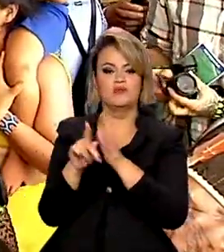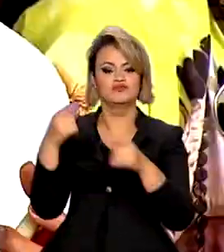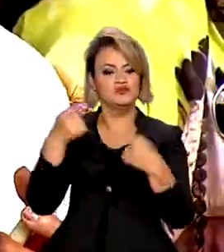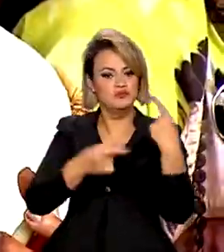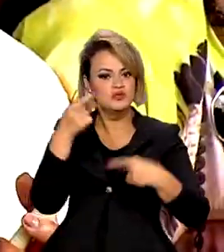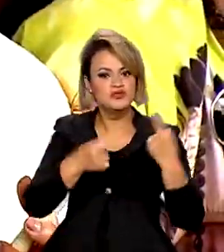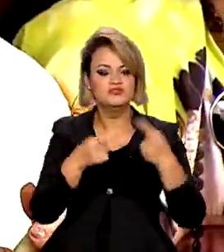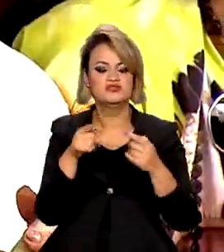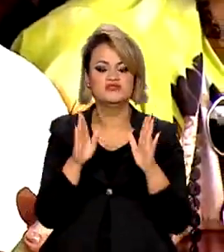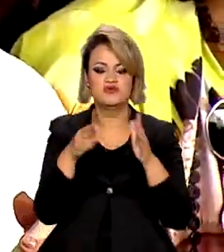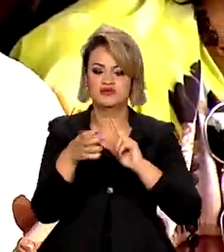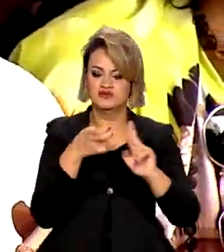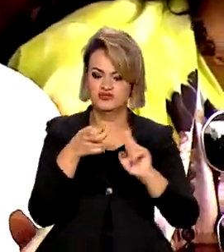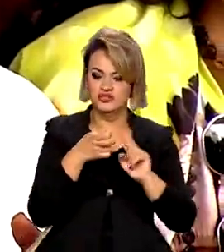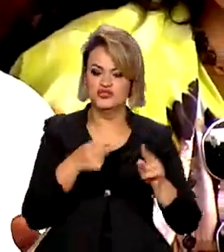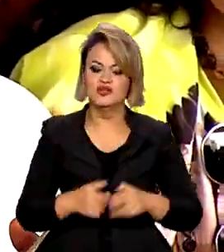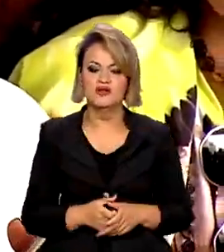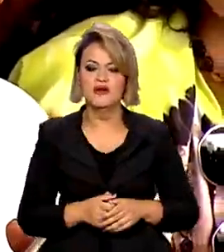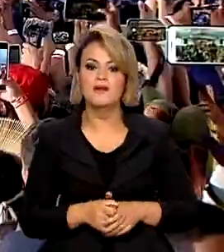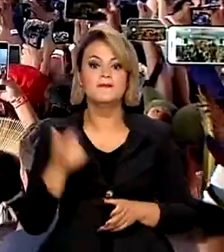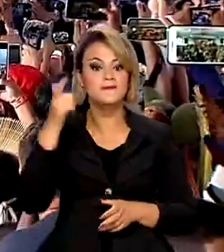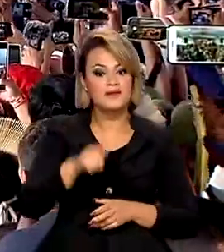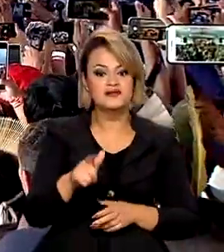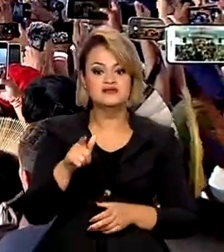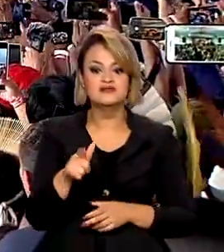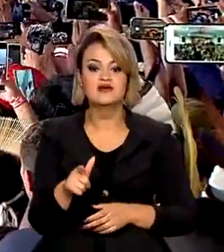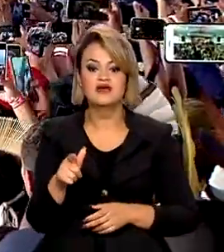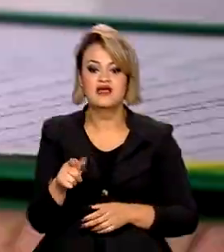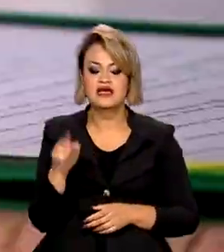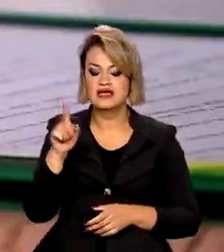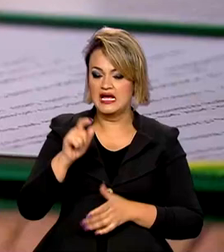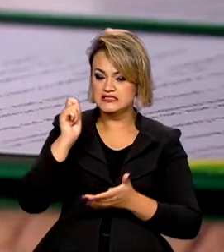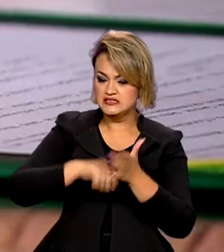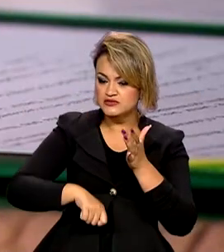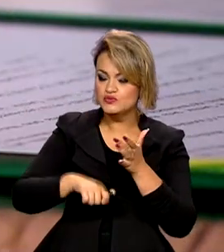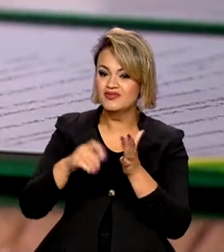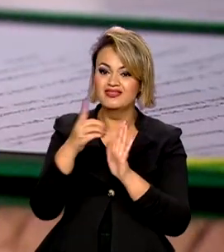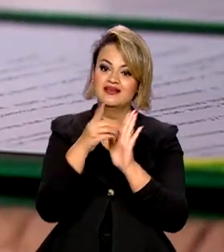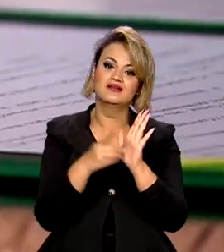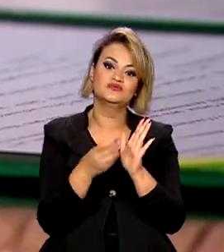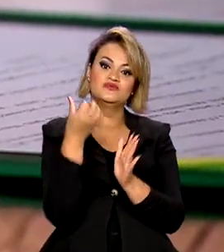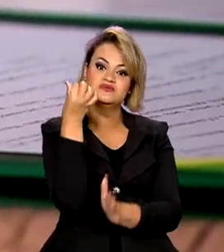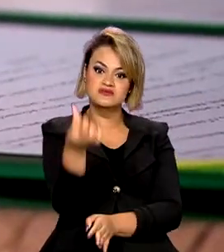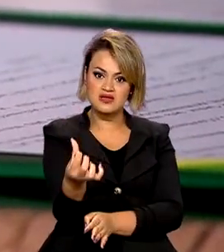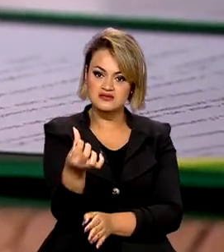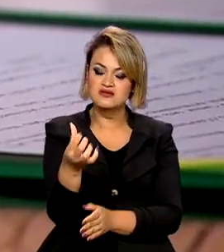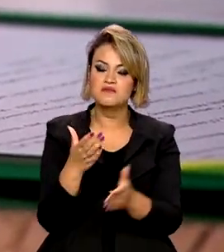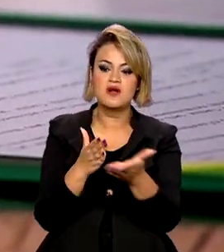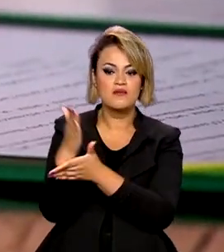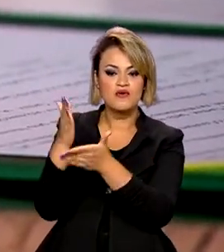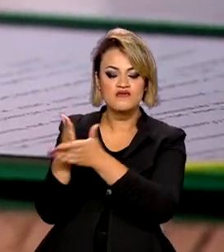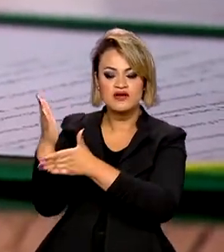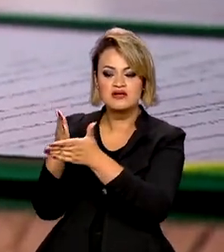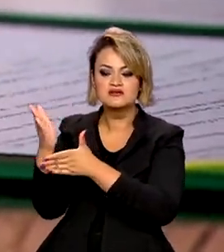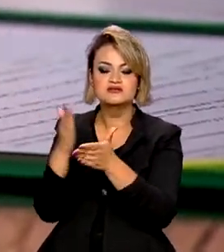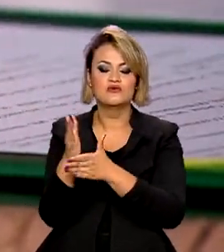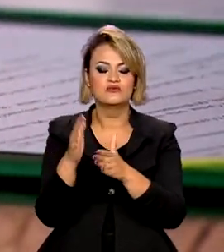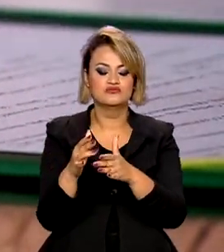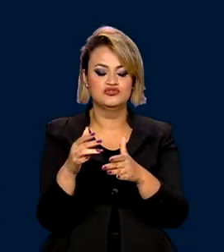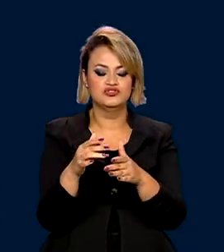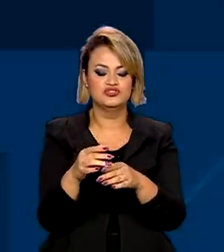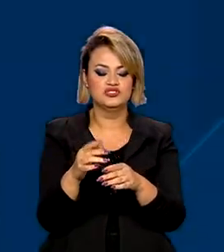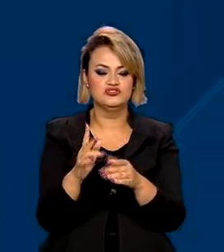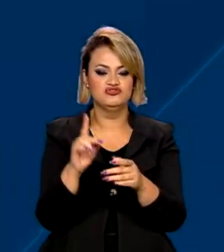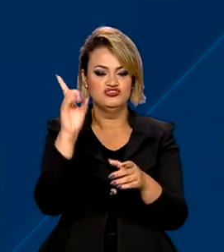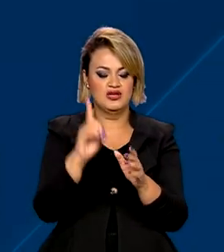Política Indigenista. E ainda, Lula assinou seis decretos de homologação de terras indígenas.